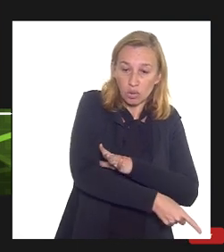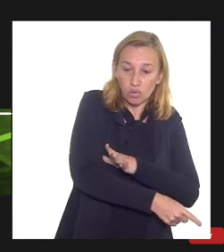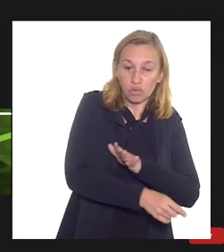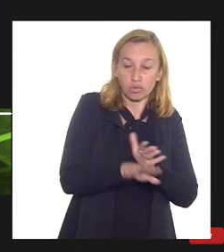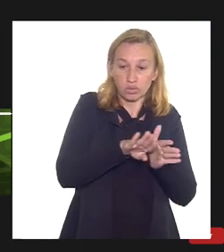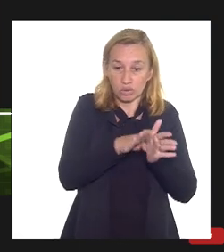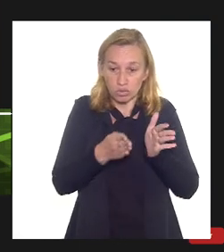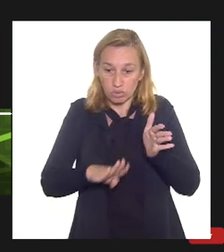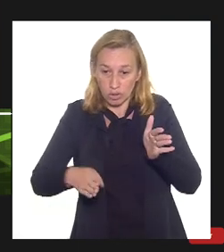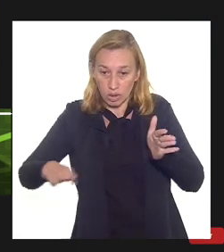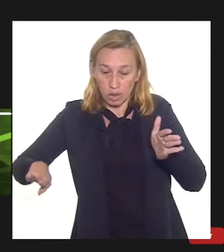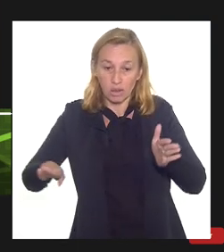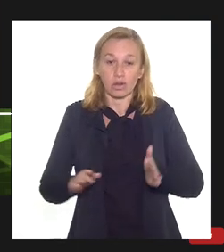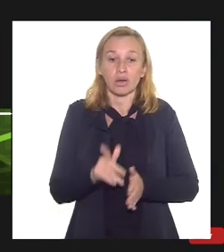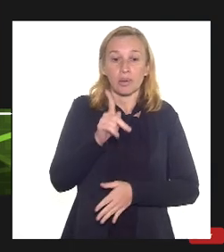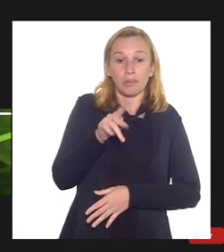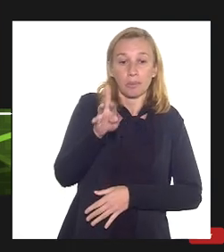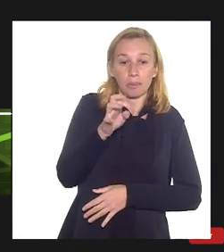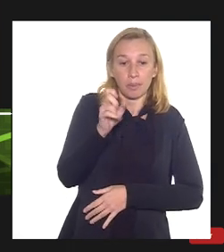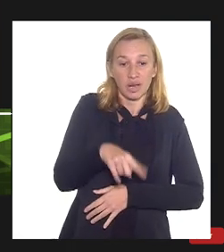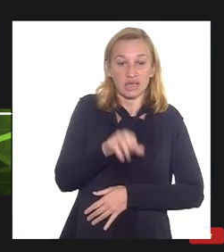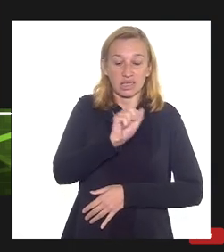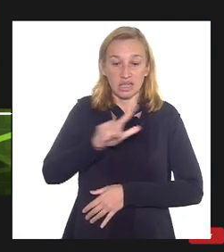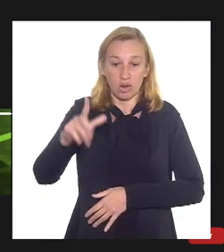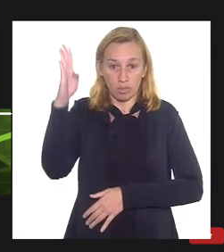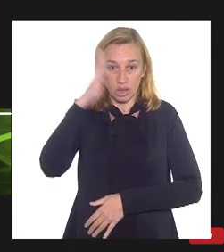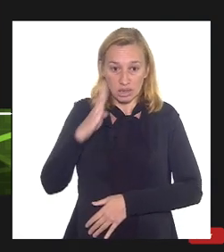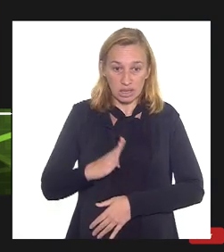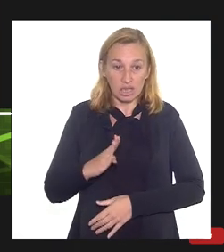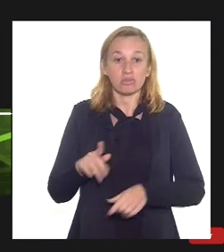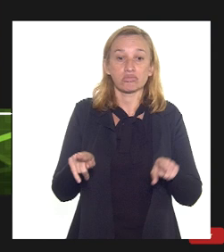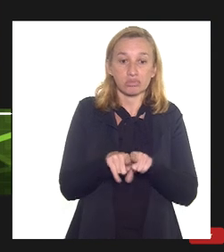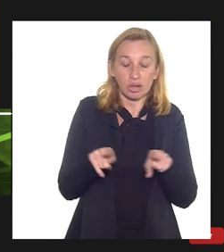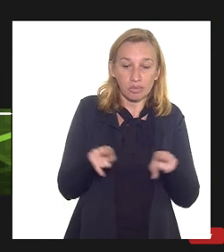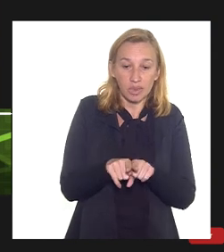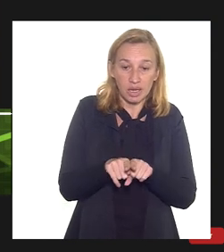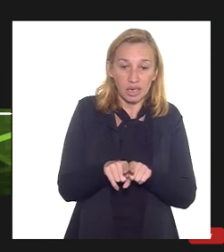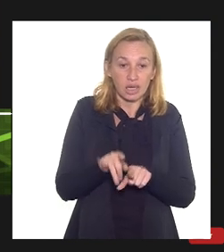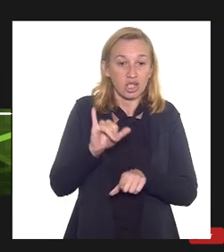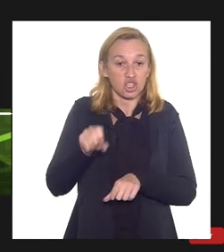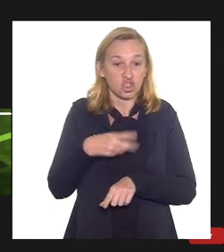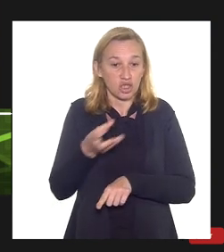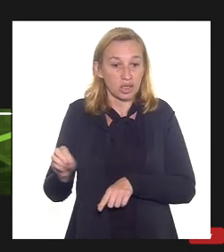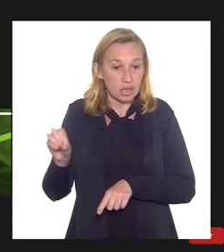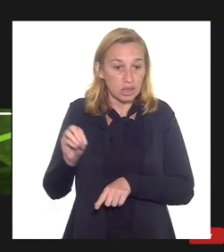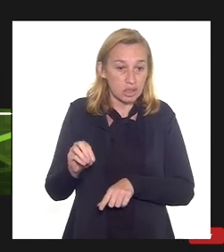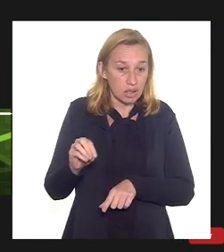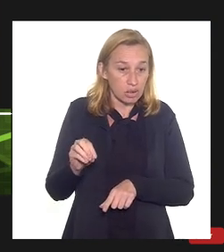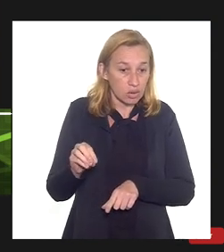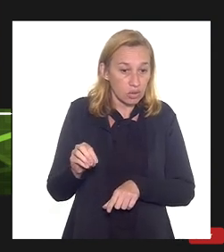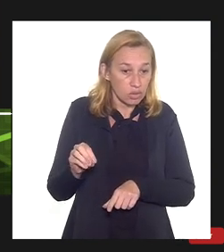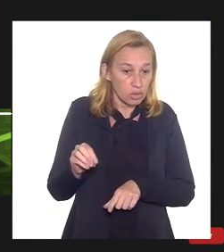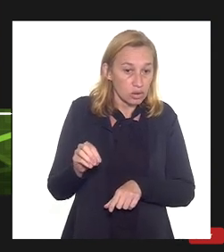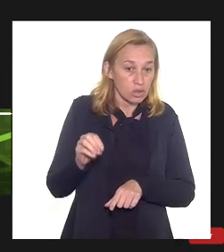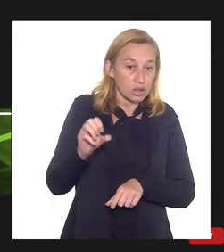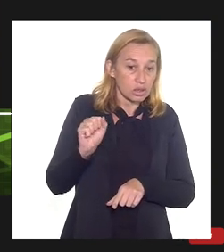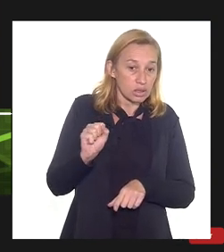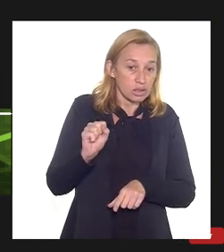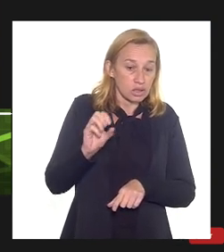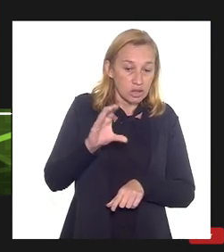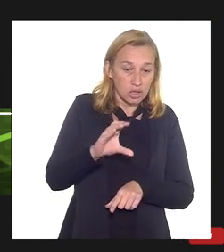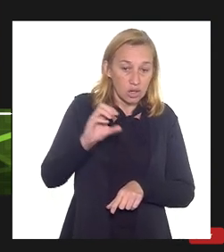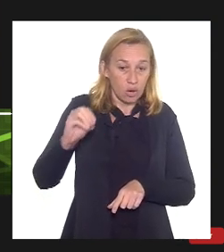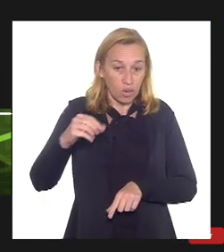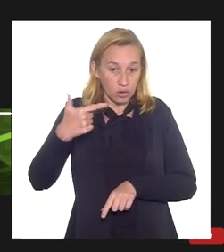aqui do comercial brasileiro a gente também com a rejeição a gente permite o armazenamento de CO2 então